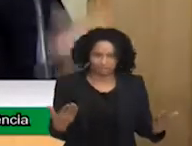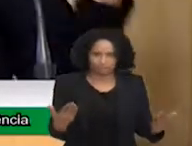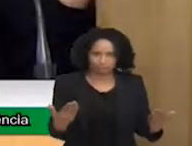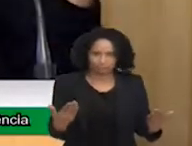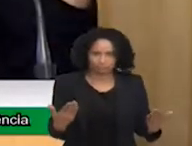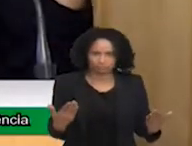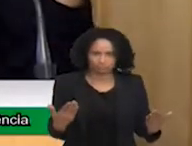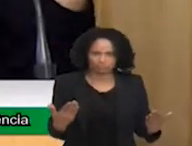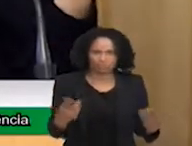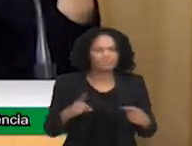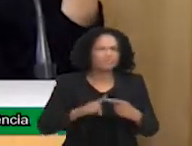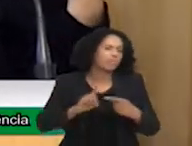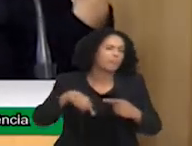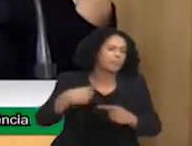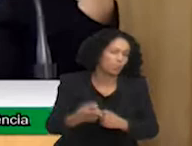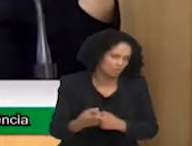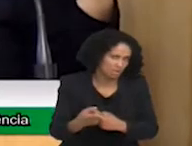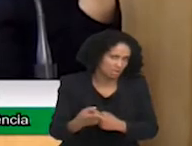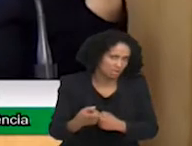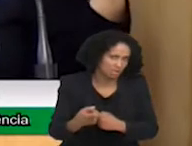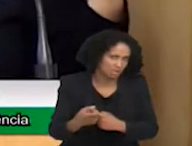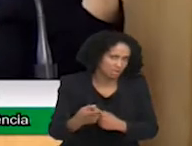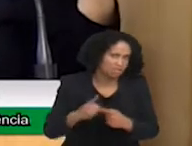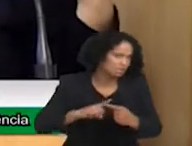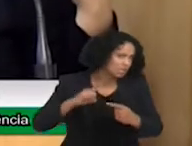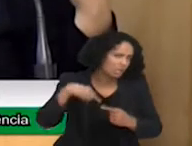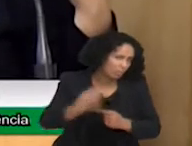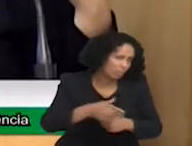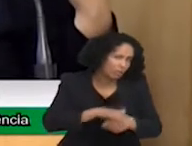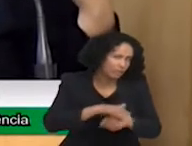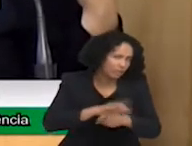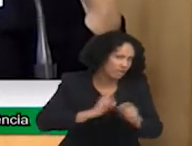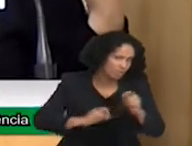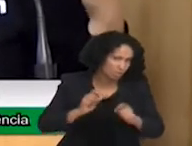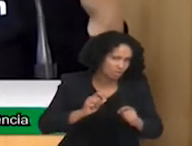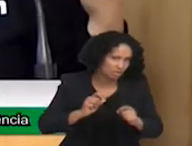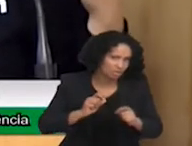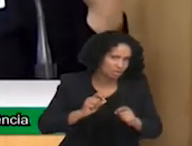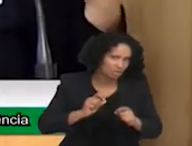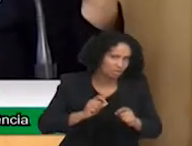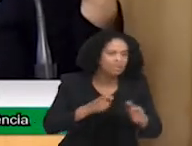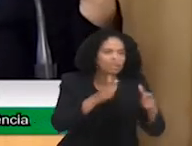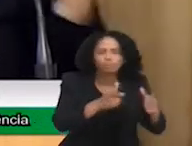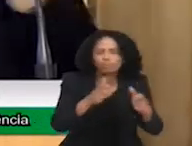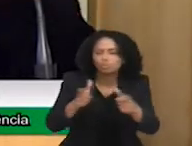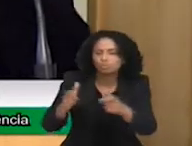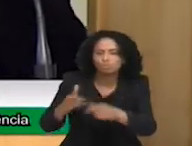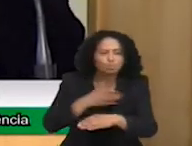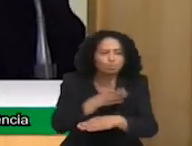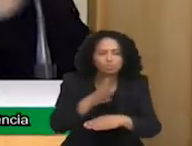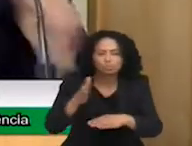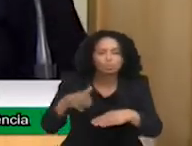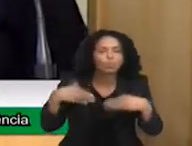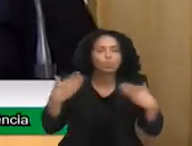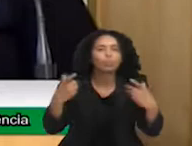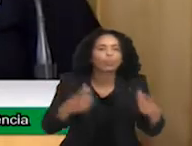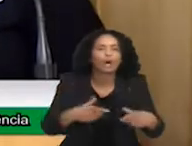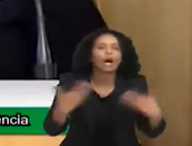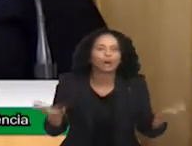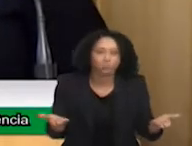Onde existe hoje? Desculpa, não vou. Eu conheço, já trabalhei nesses lugares, inclusive. Eu não coloco.